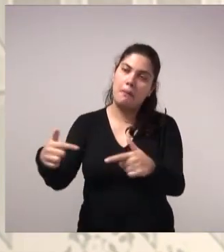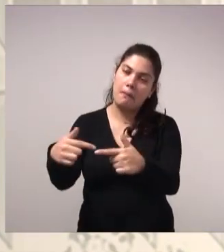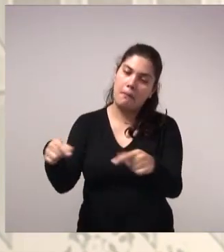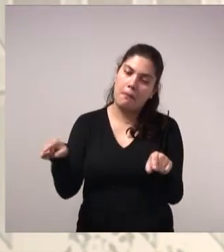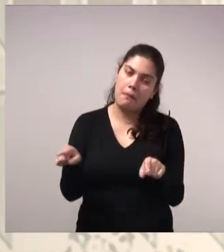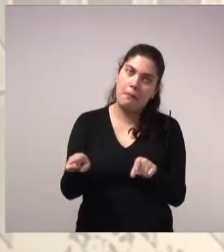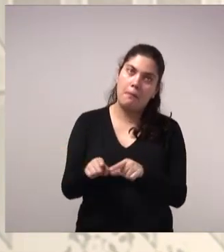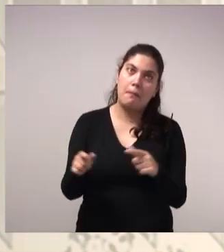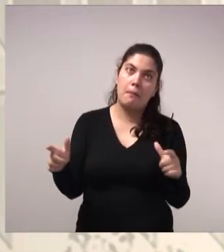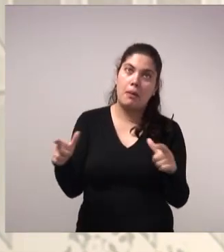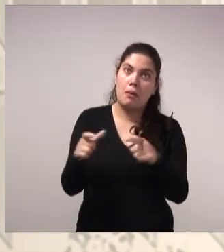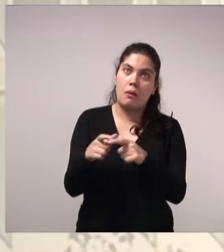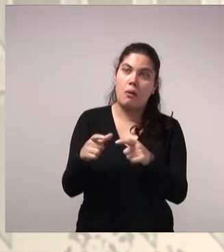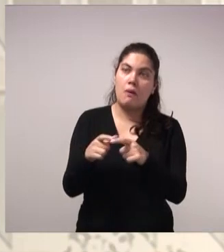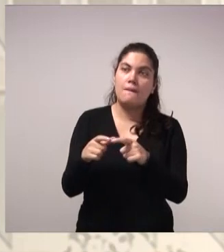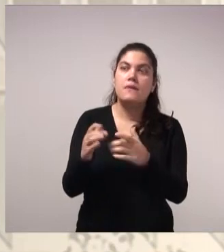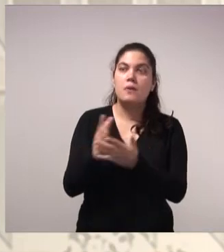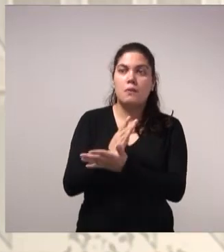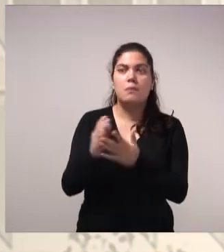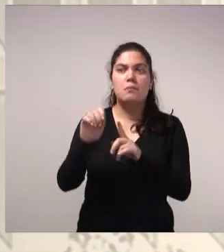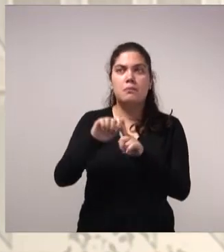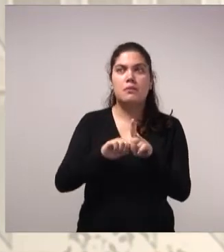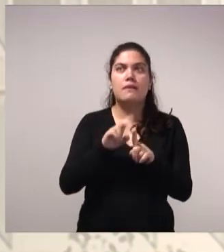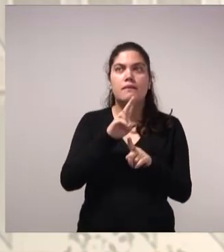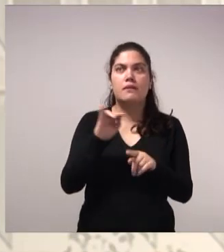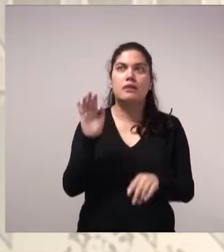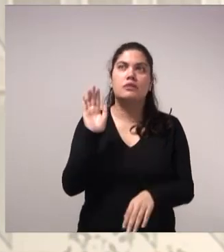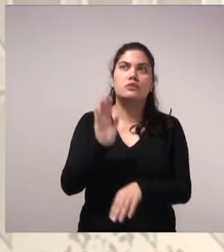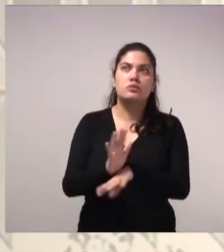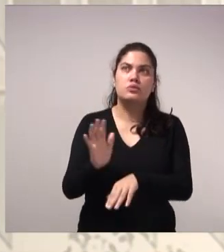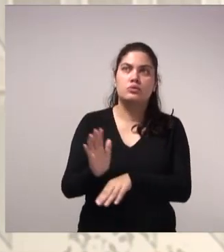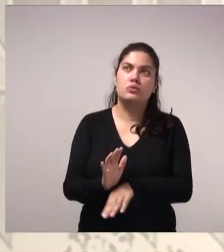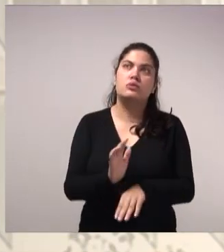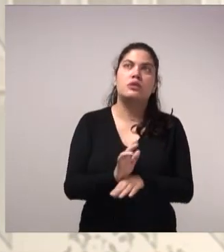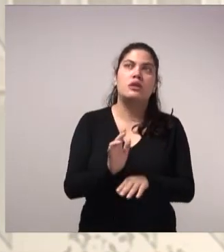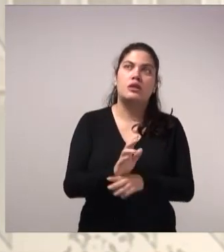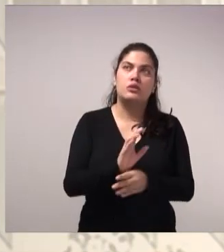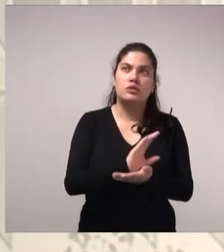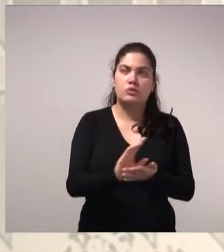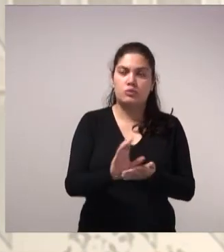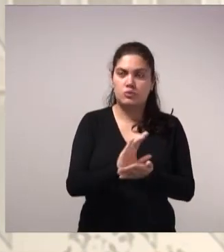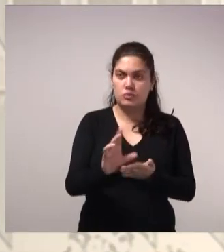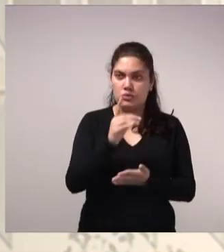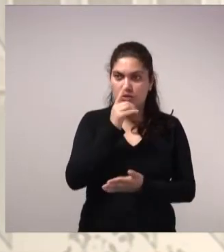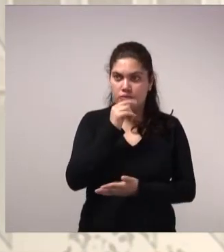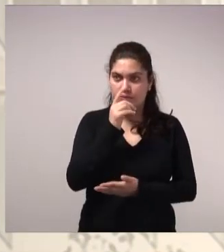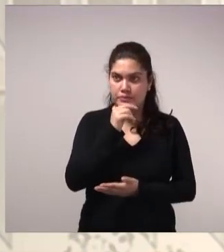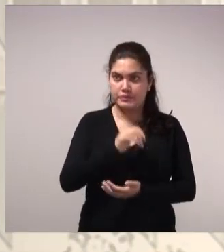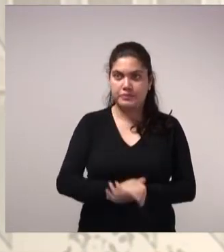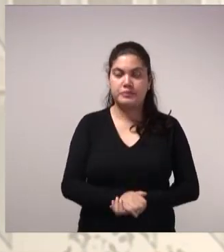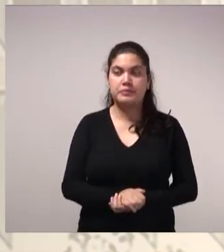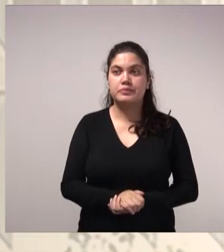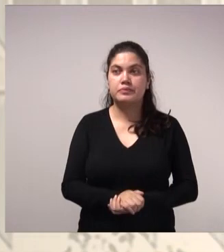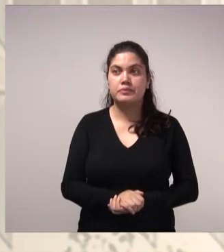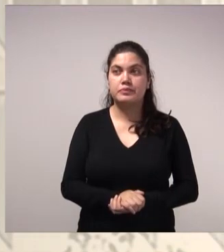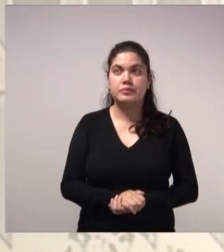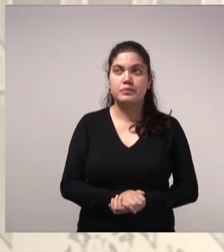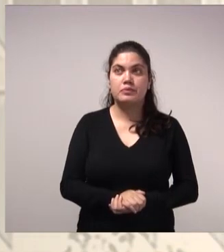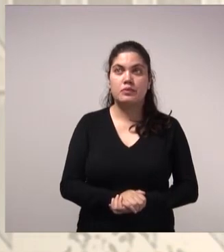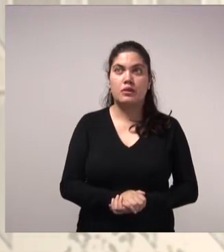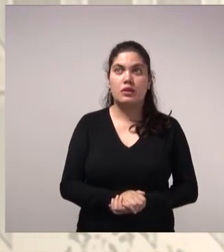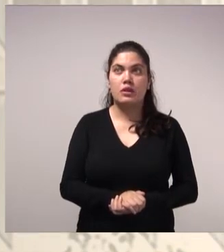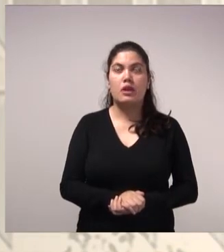suprindo alguns meses de estiagem, que ajuda muito nos recursos hídricos. Para residências de prédios e